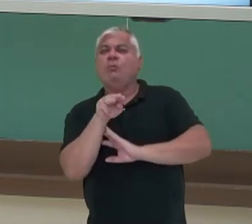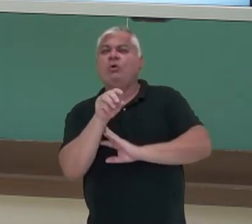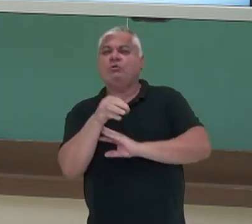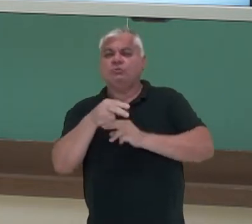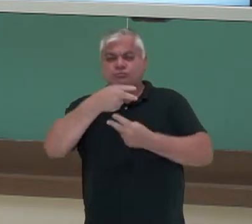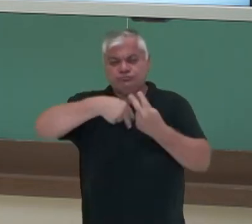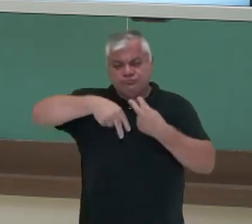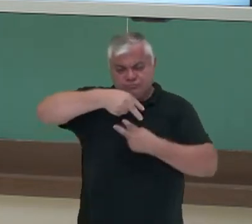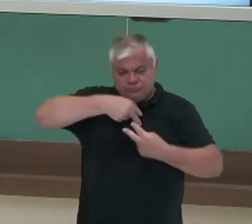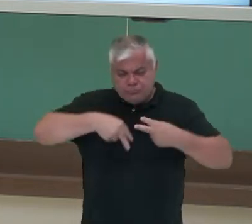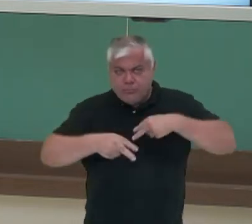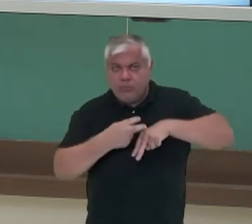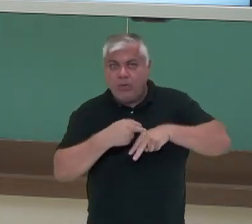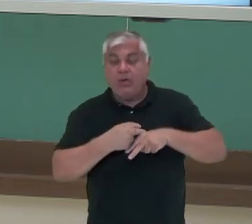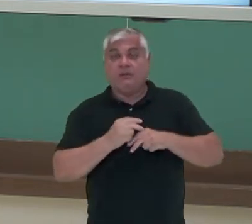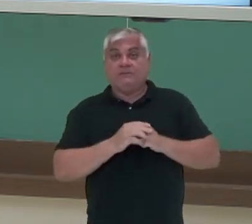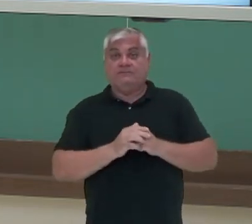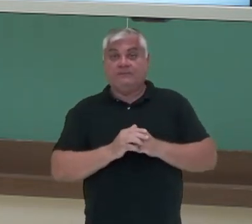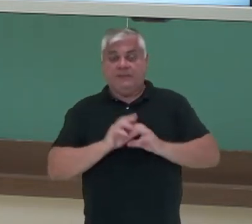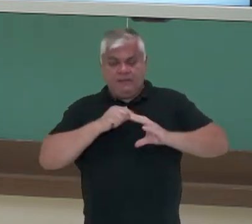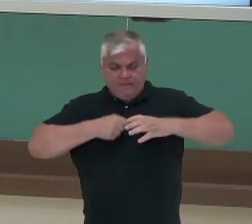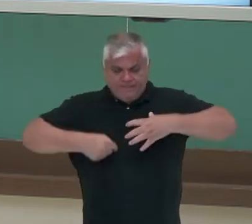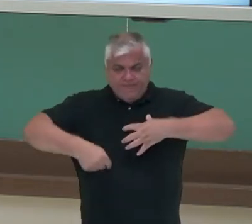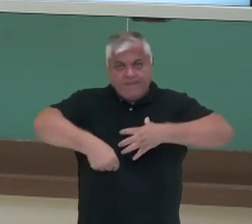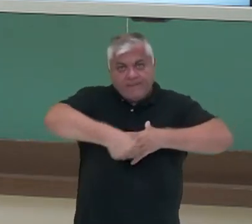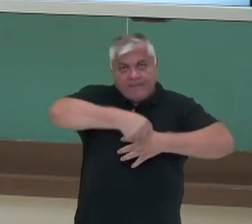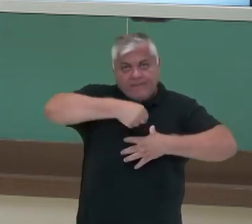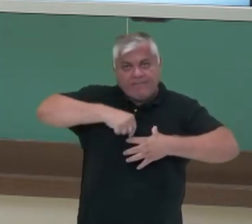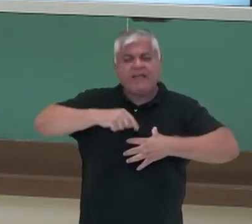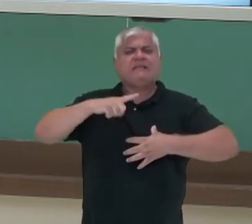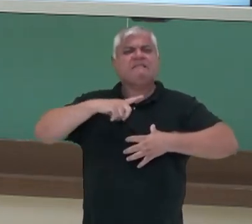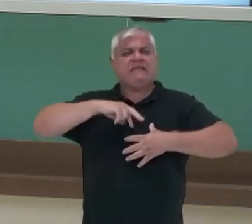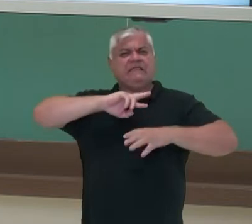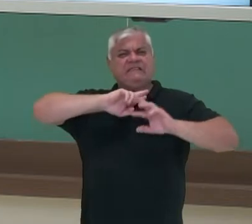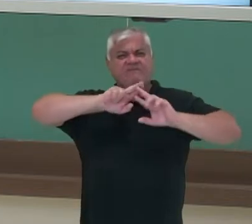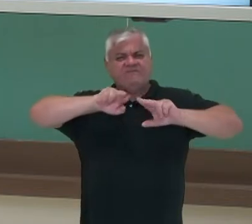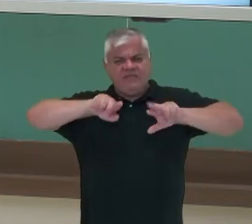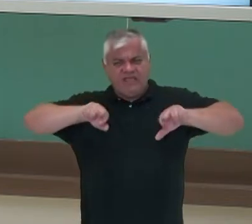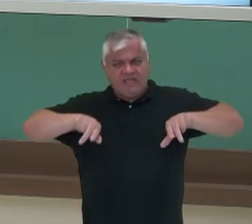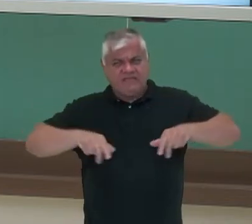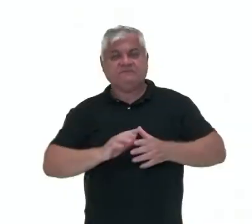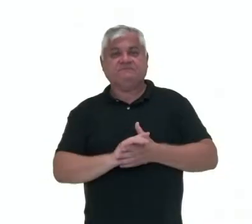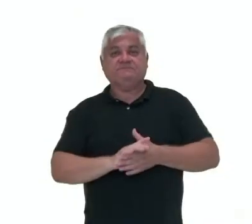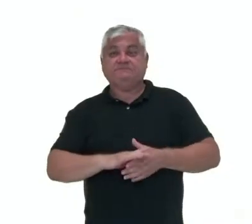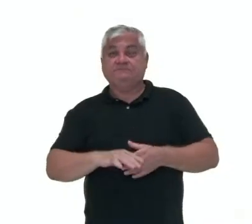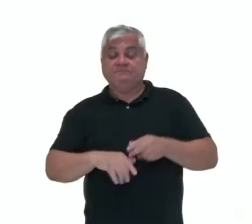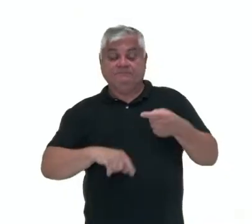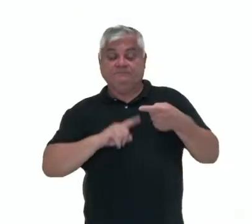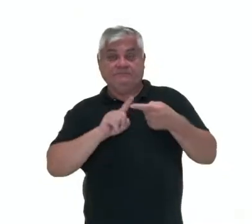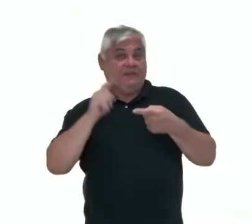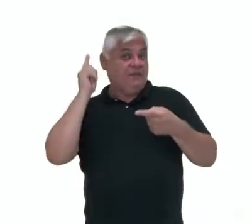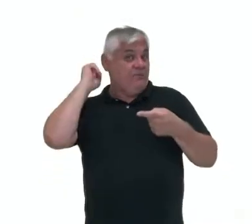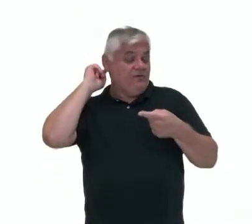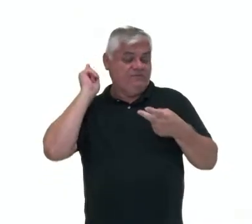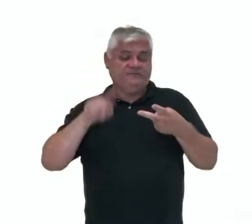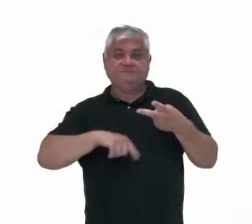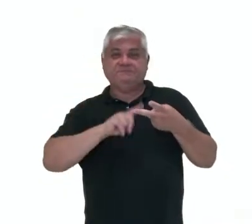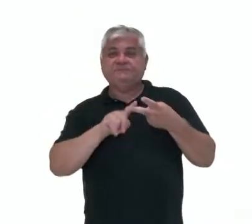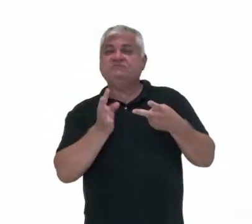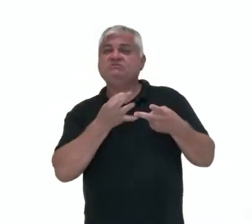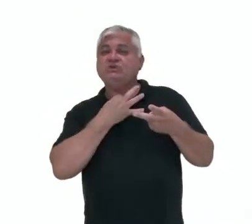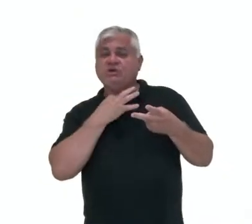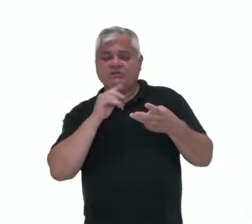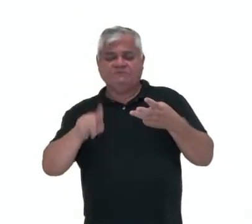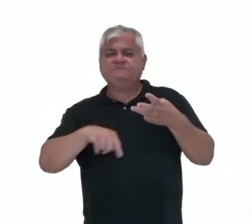As glândulas endócrinas, elas estão localizadas em diferentes partes do nosso corpo. Na hipófise, a